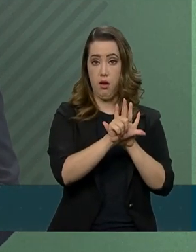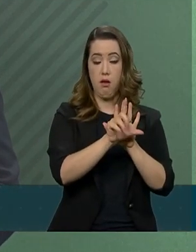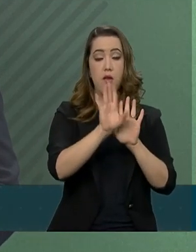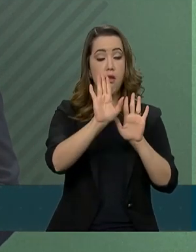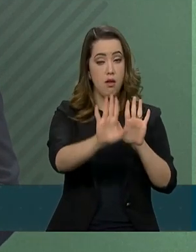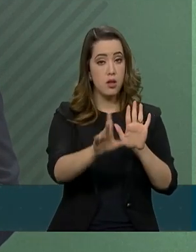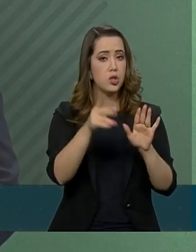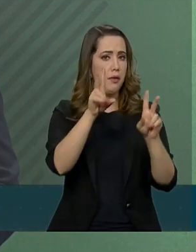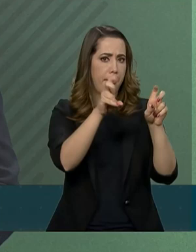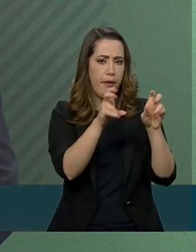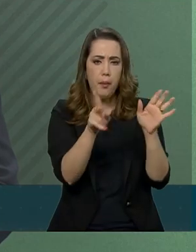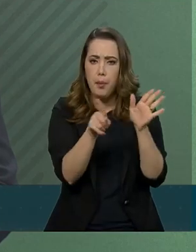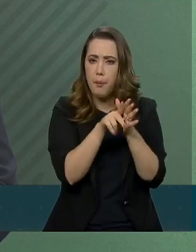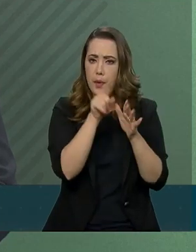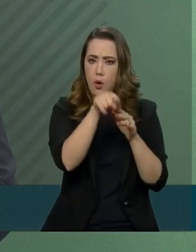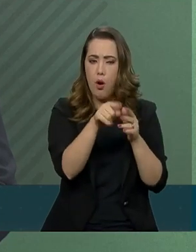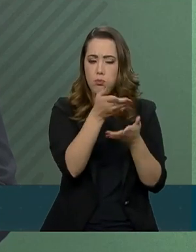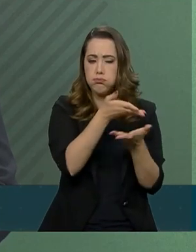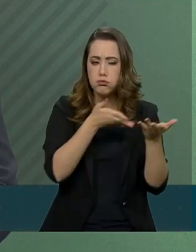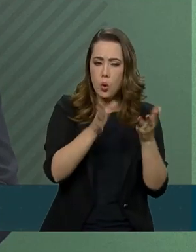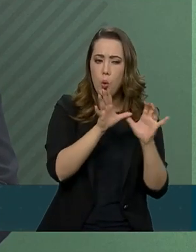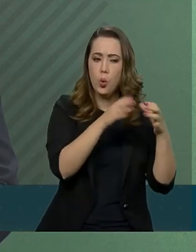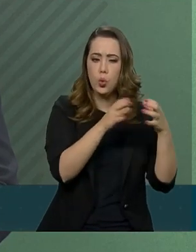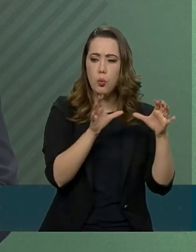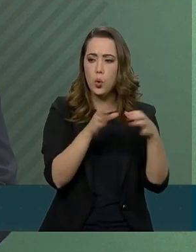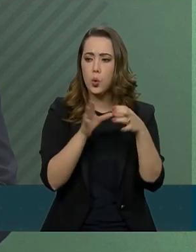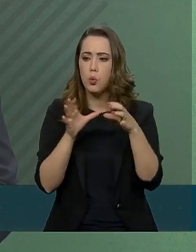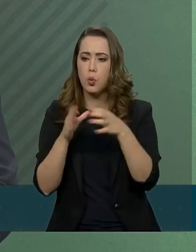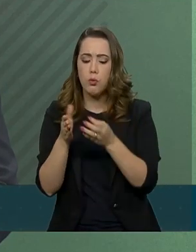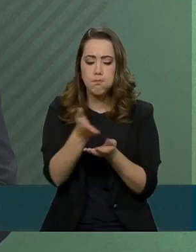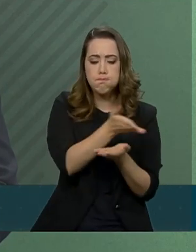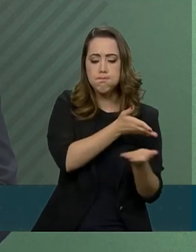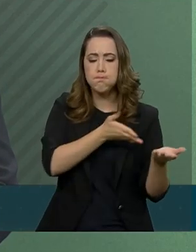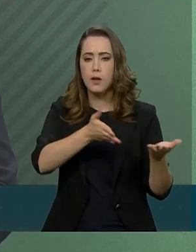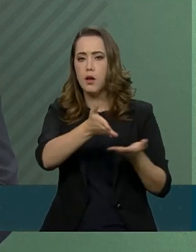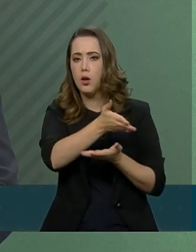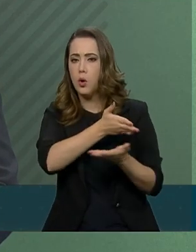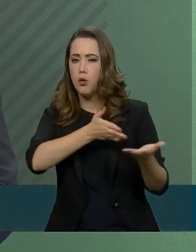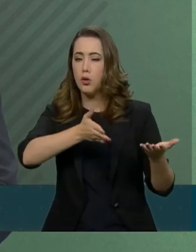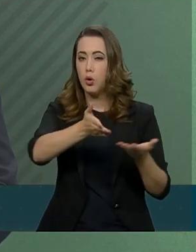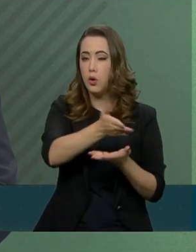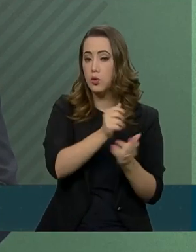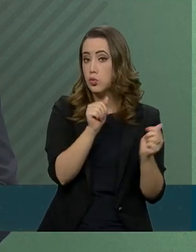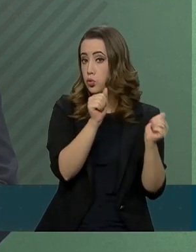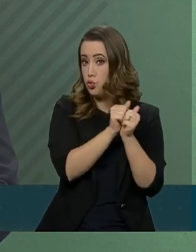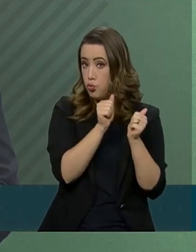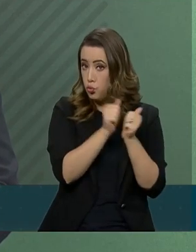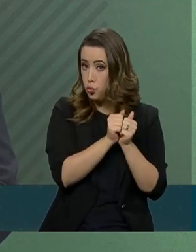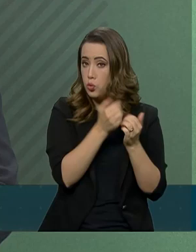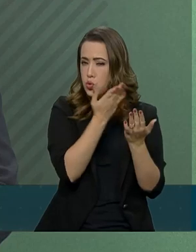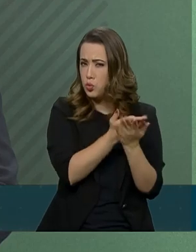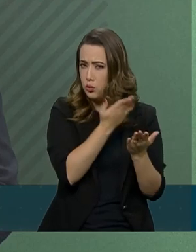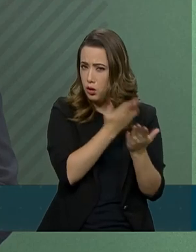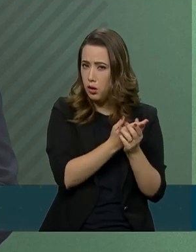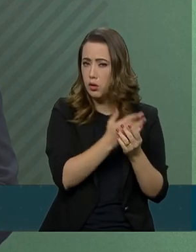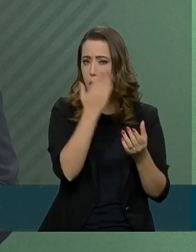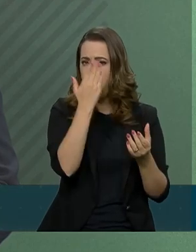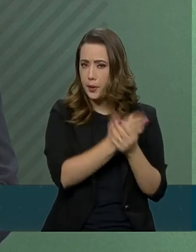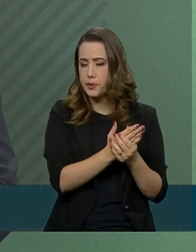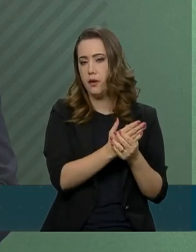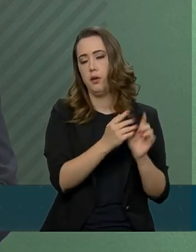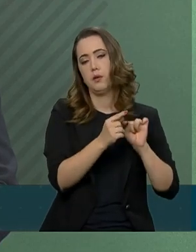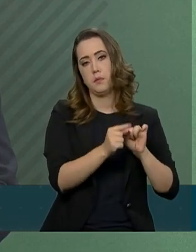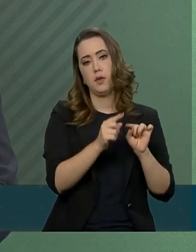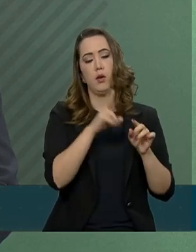está sendo tratado de maneira intersetorial, com a participação de várias entidades e ministérios, tendo como premissa